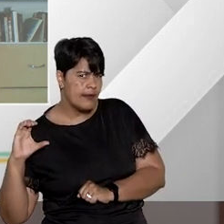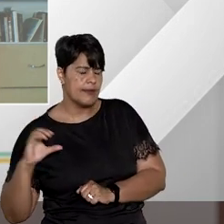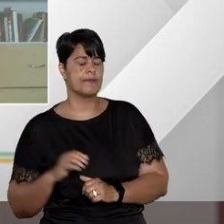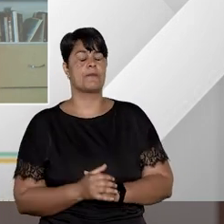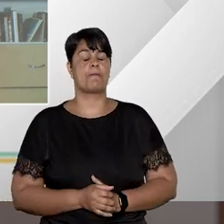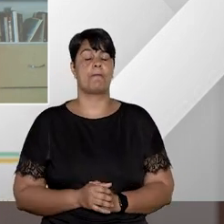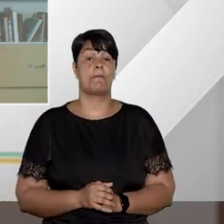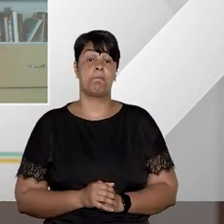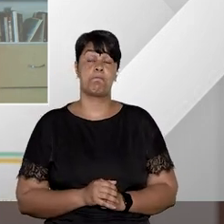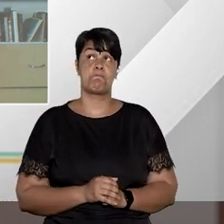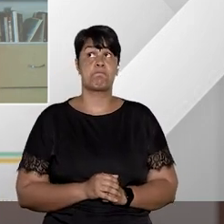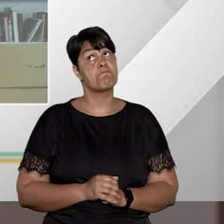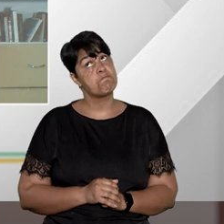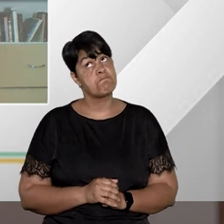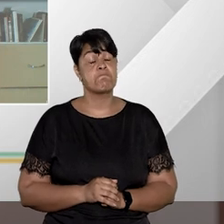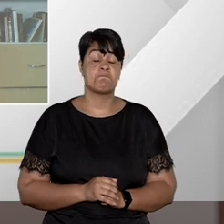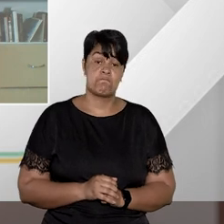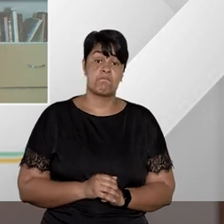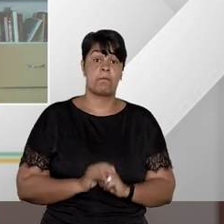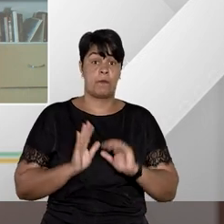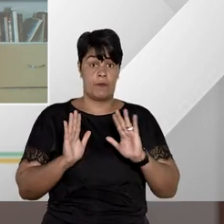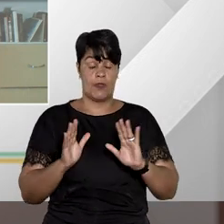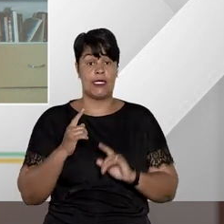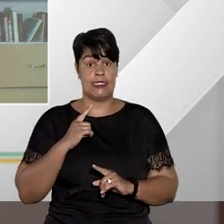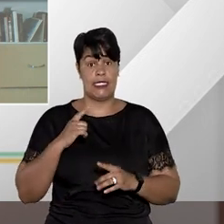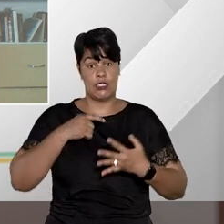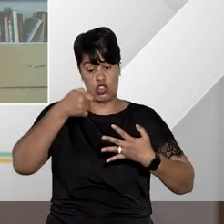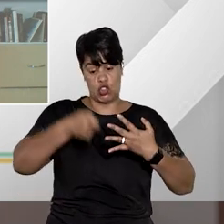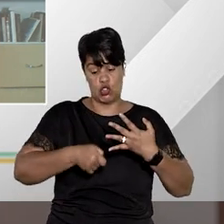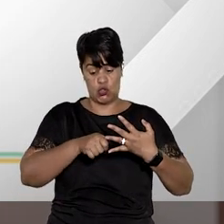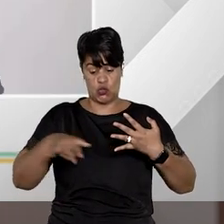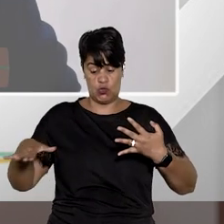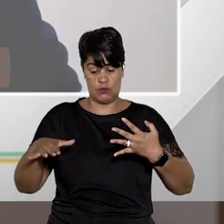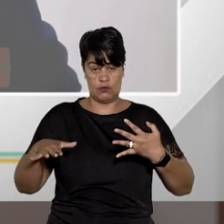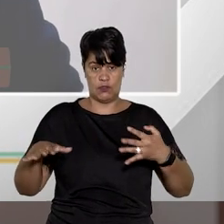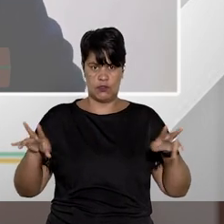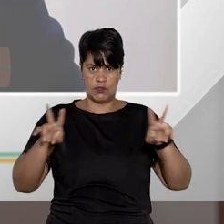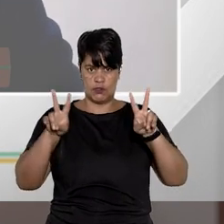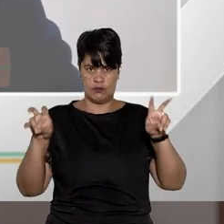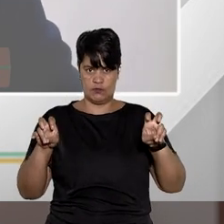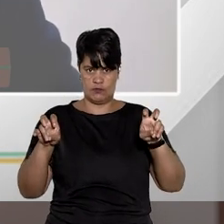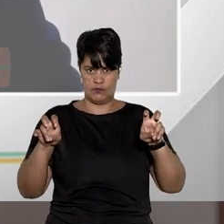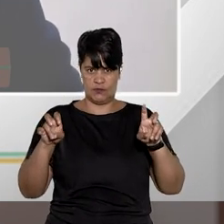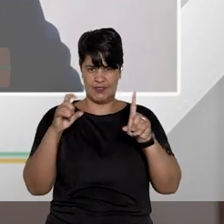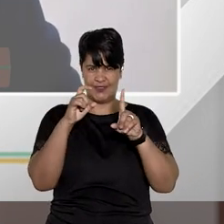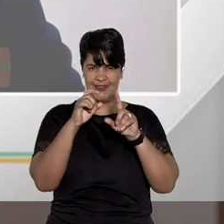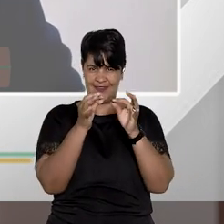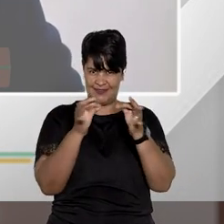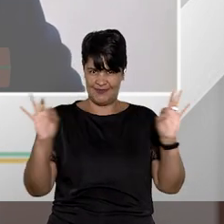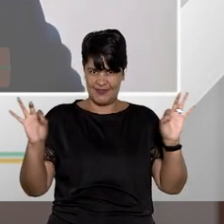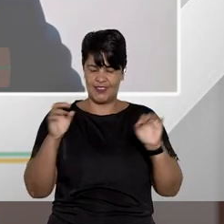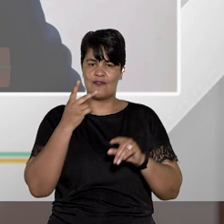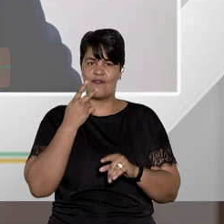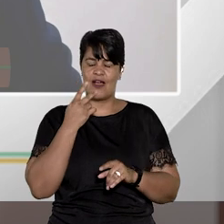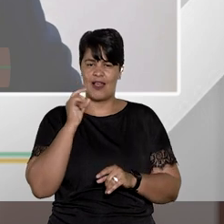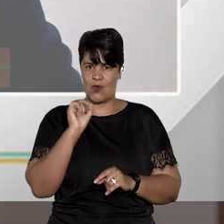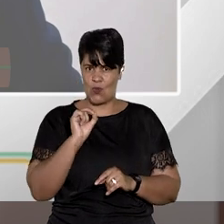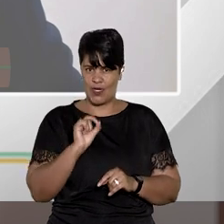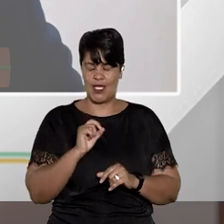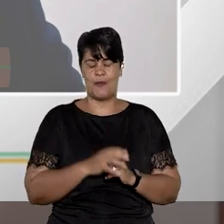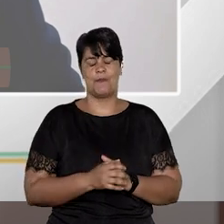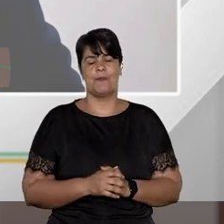Há uma frase na jurisprudência que fala que o habeas corpus não pode ser sucedâneo substitutivo de revisão criminal.